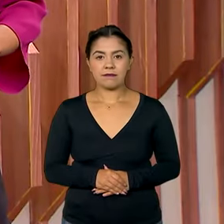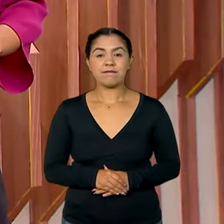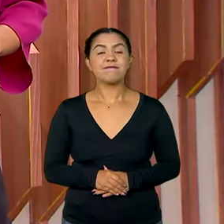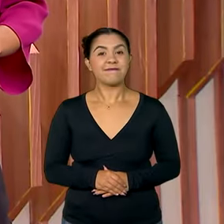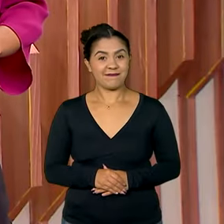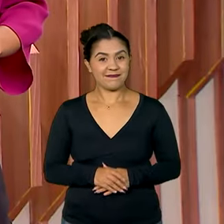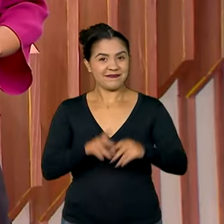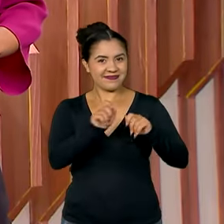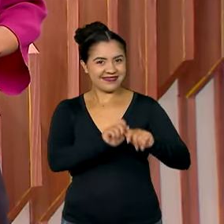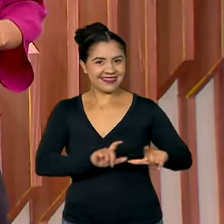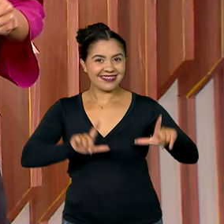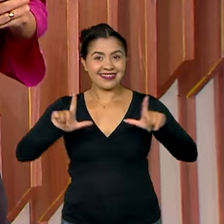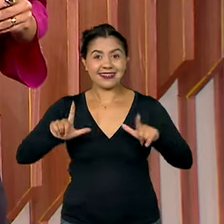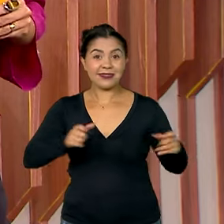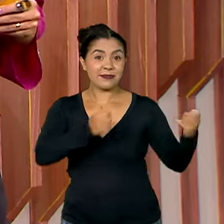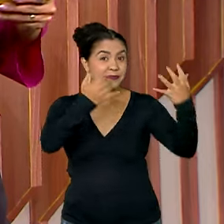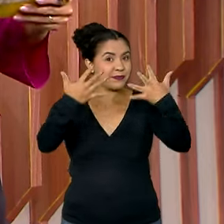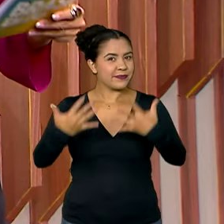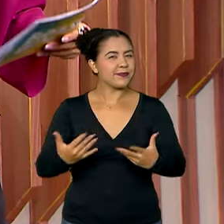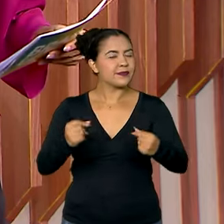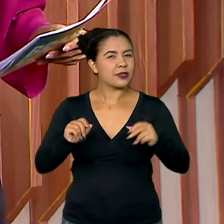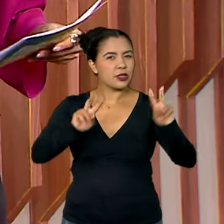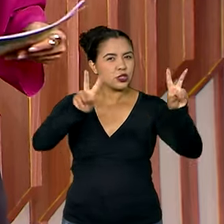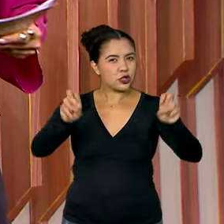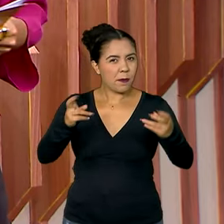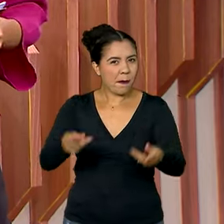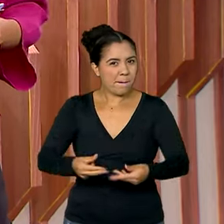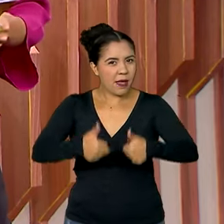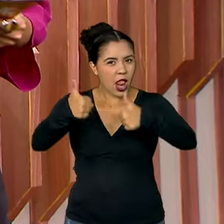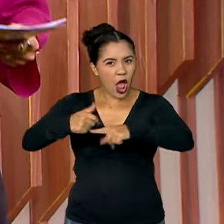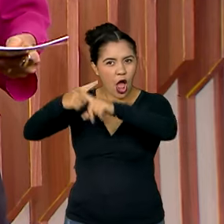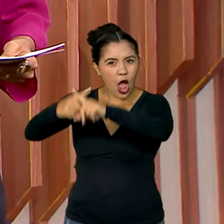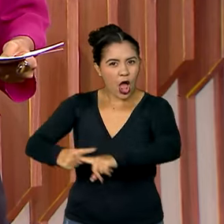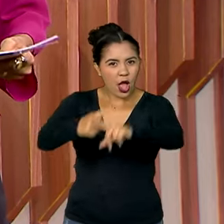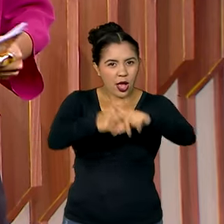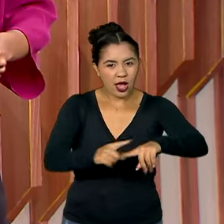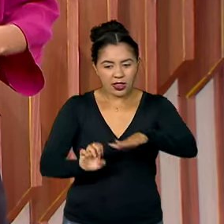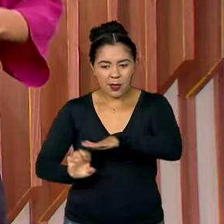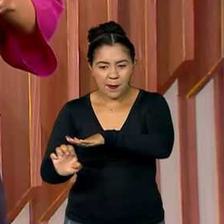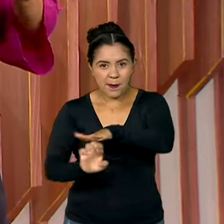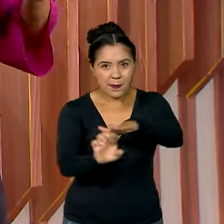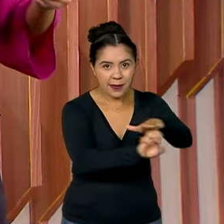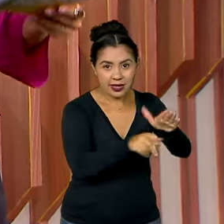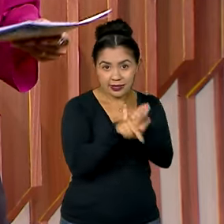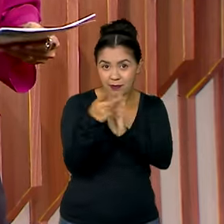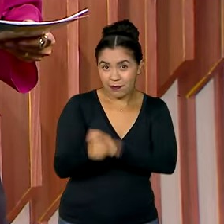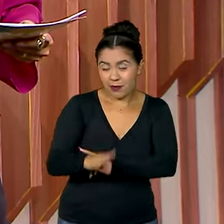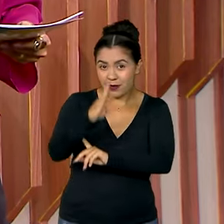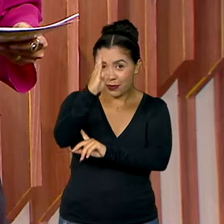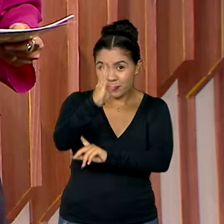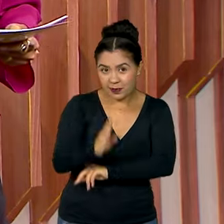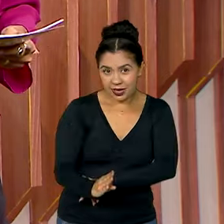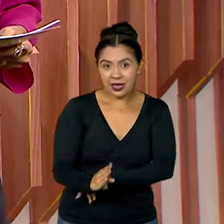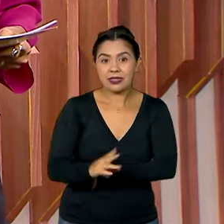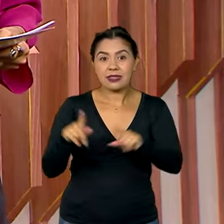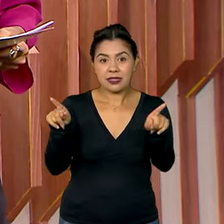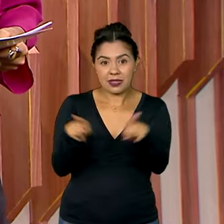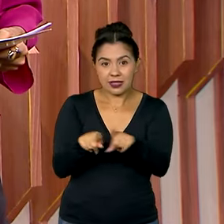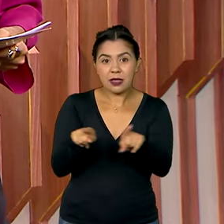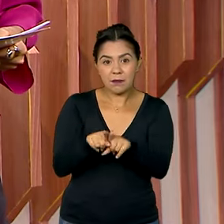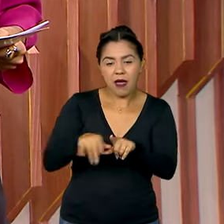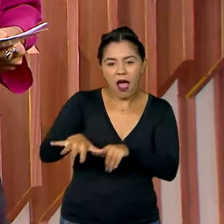Estamos de volta e olha, melhorar a concorrência entre empresas nacionais e os grandes conglomerados de